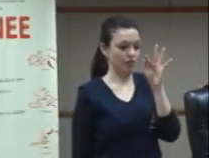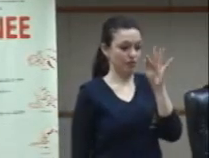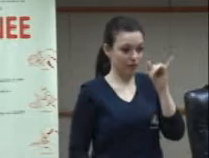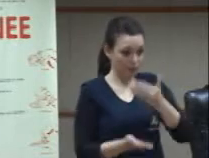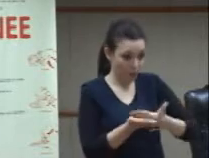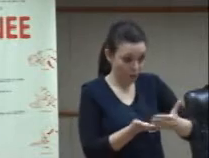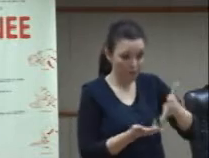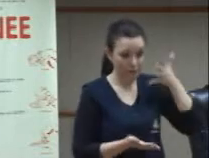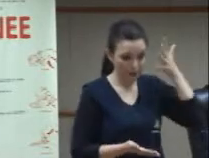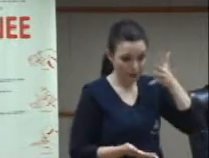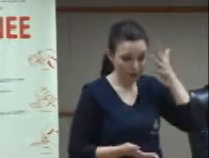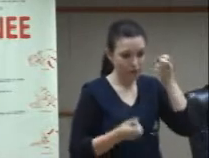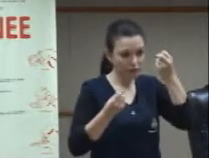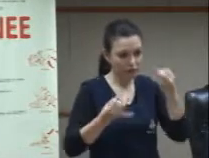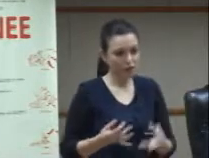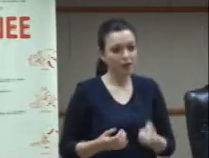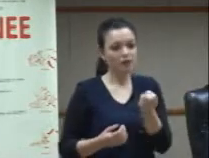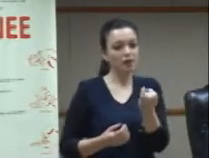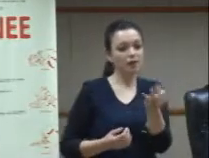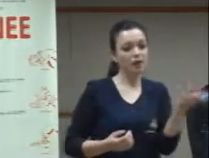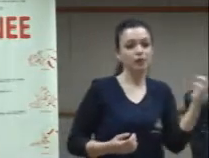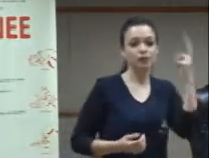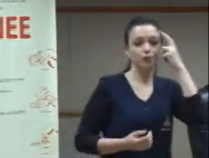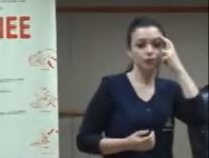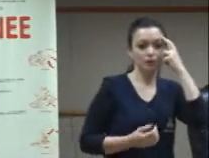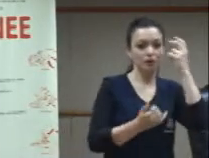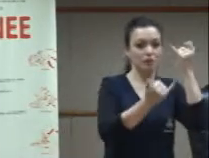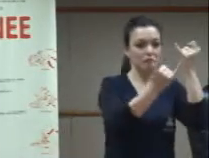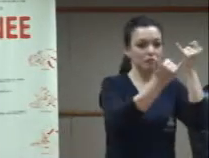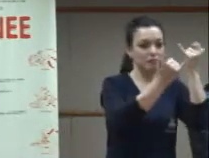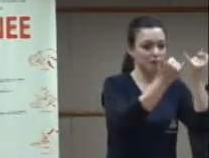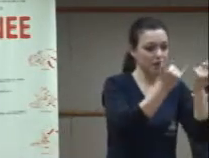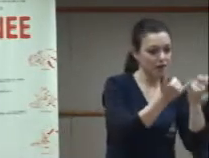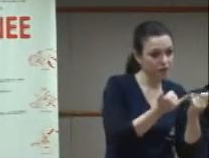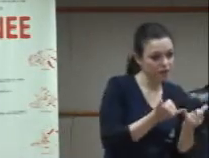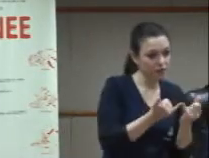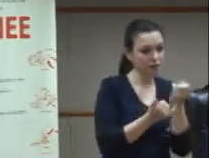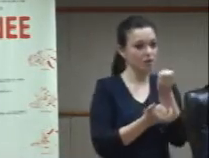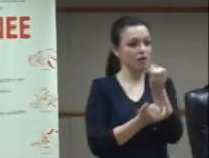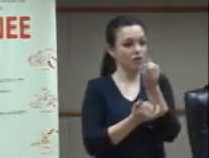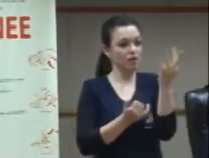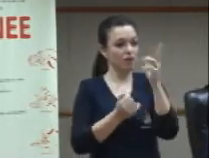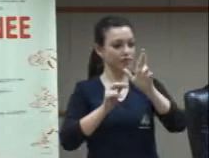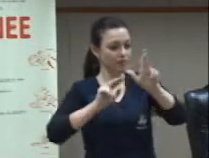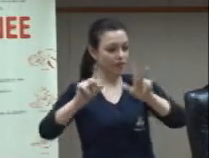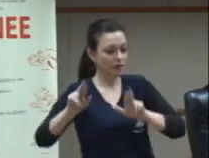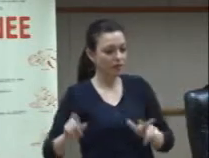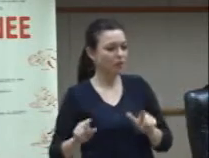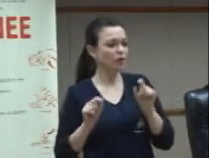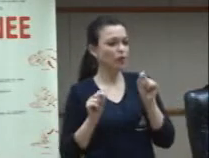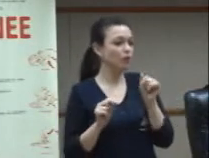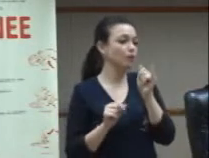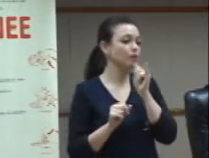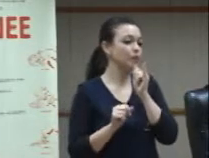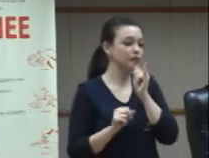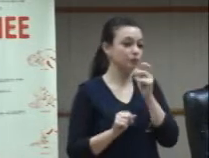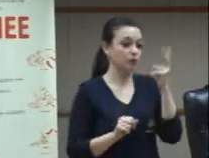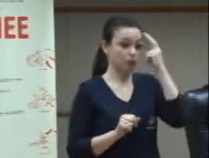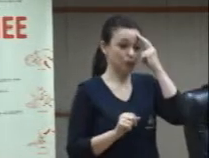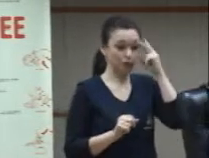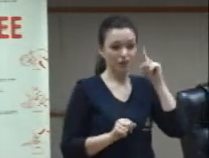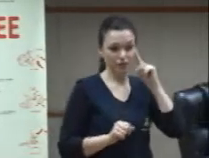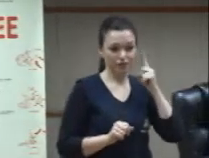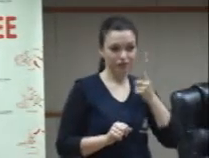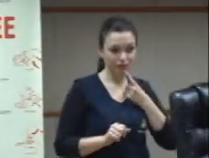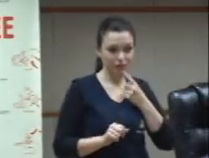em que as culturas surdas são semelhantes às culturas ouvintes em que até porque